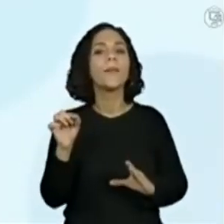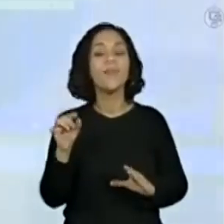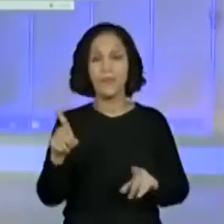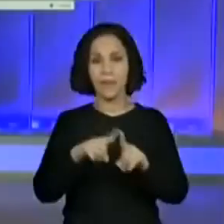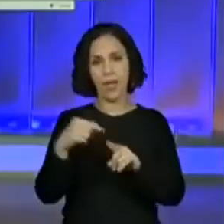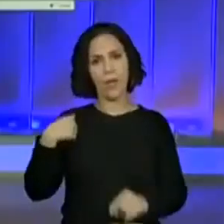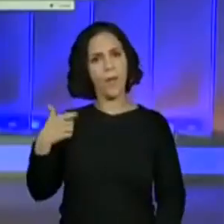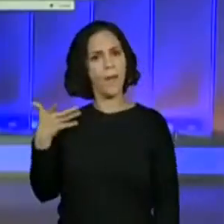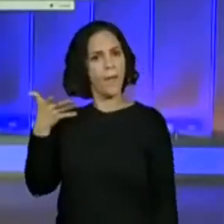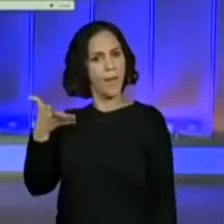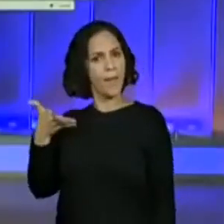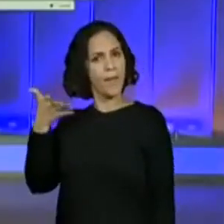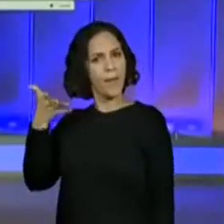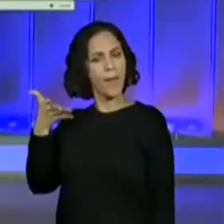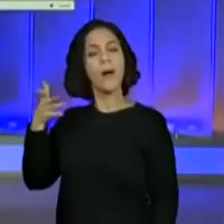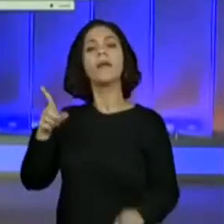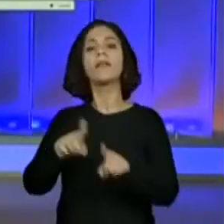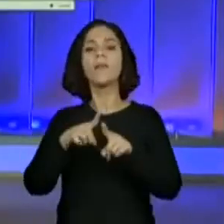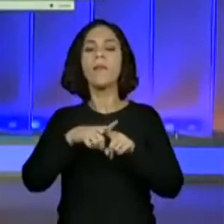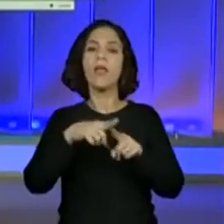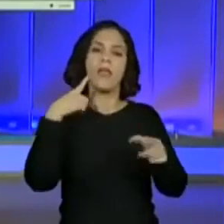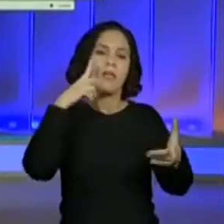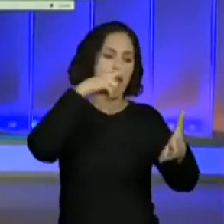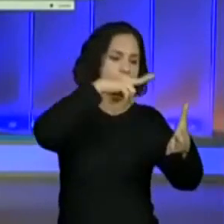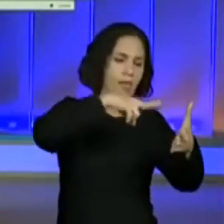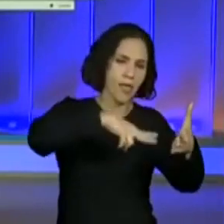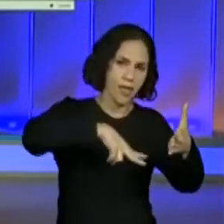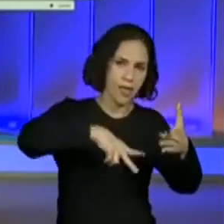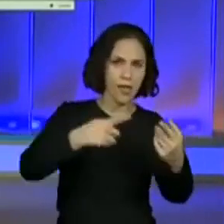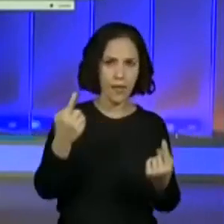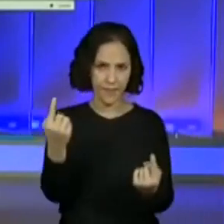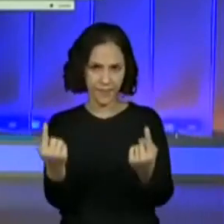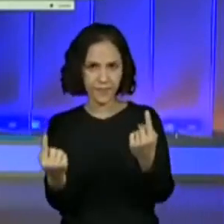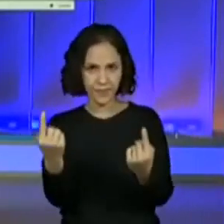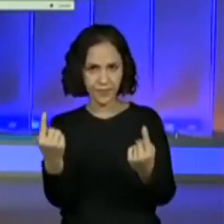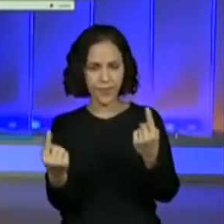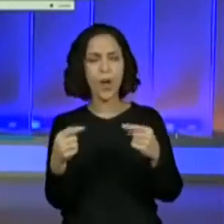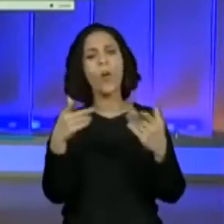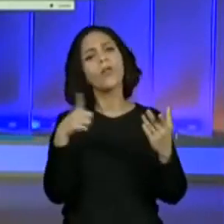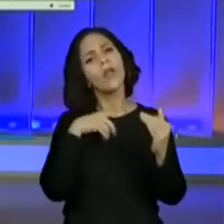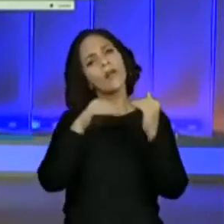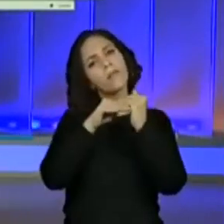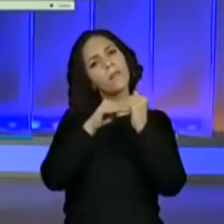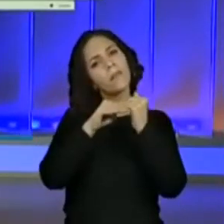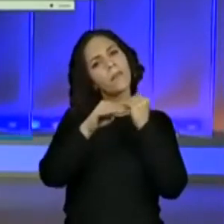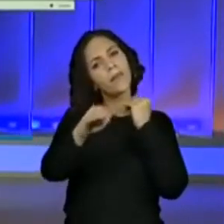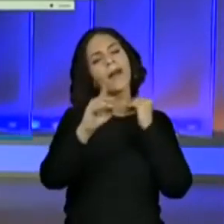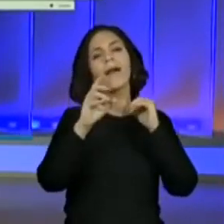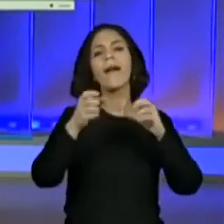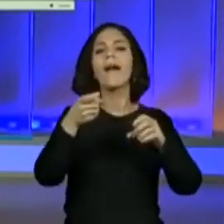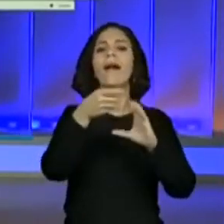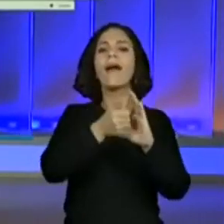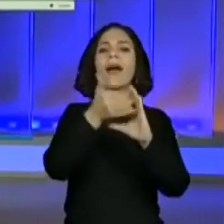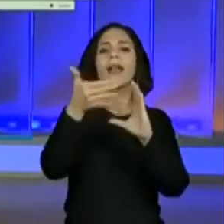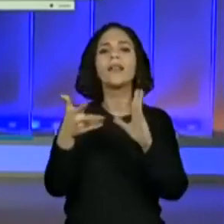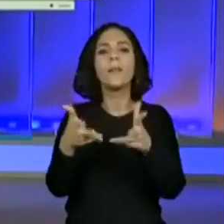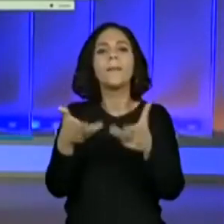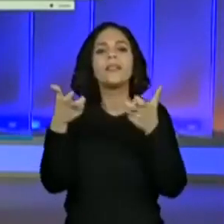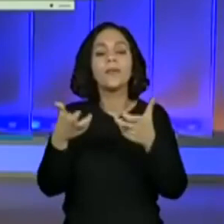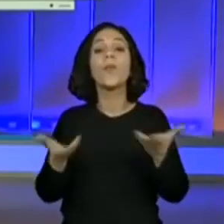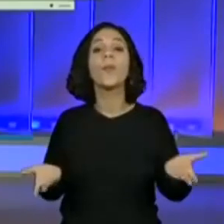declamei, quanto no escrito, quais são as características constantes que vocês conseguem observar nisso?